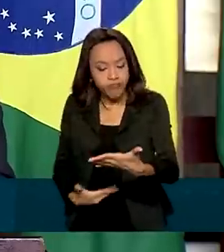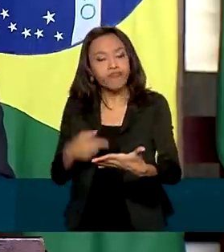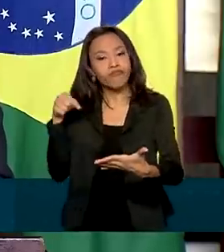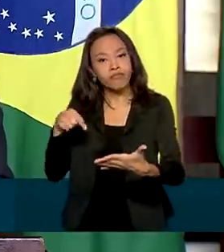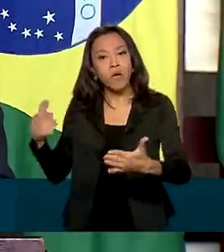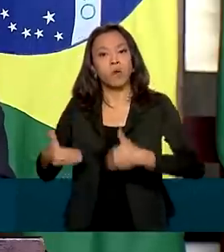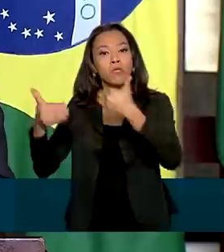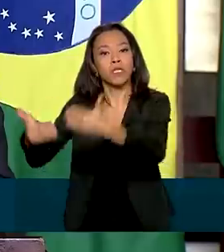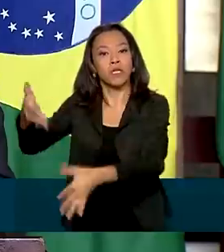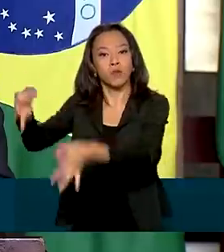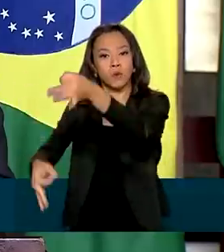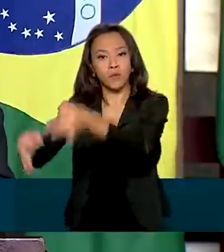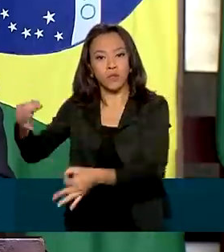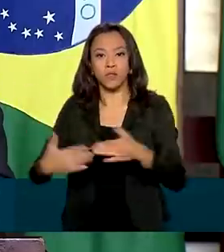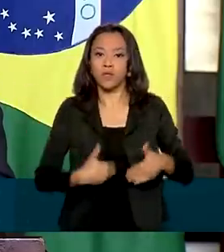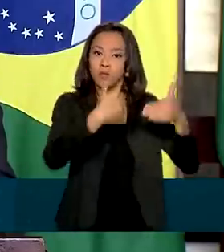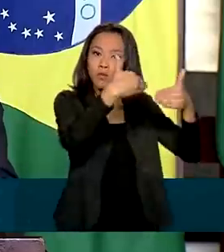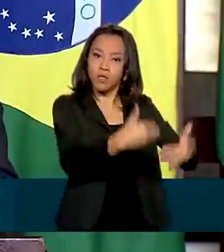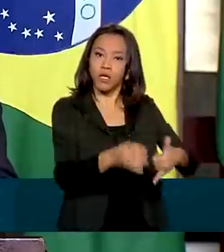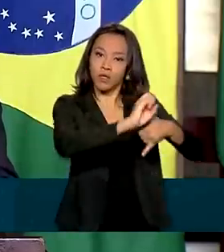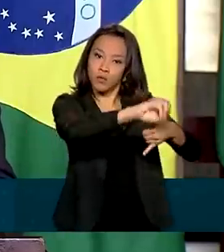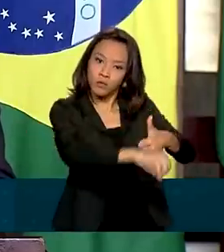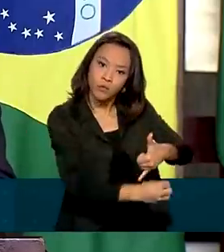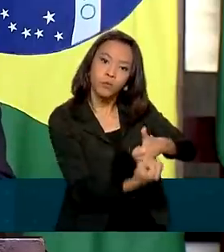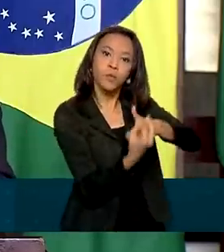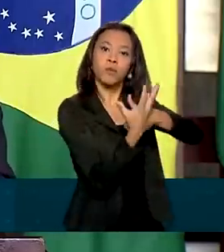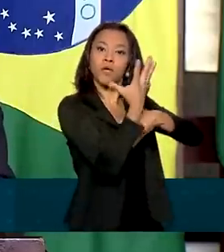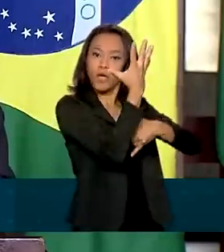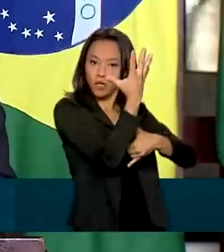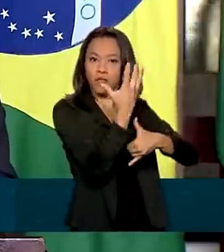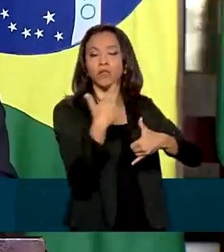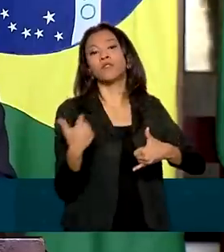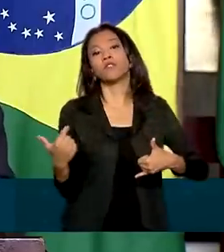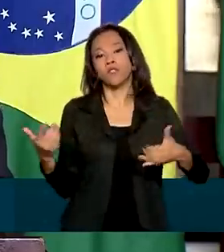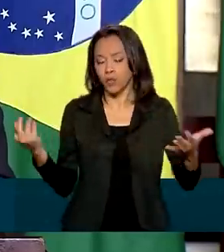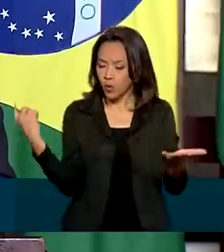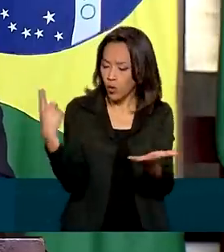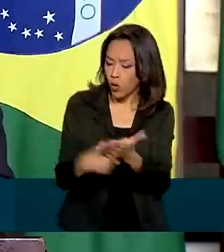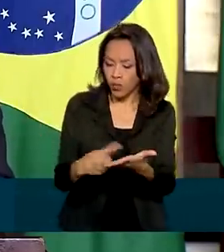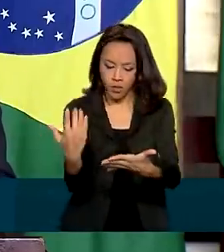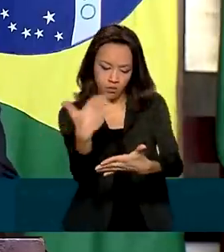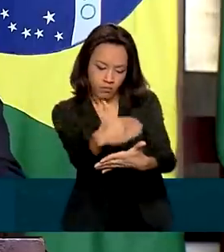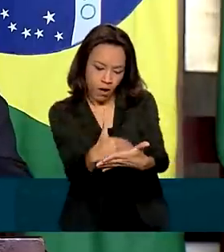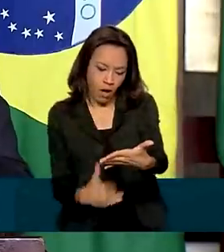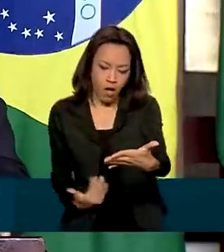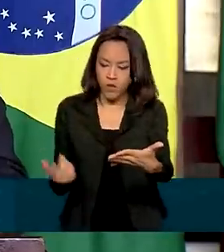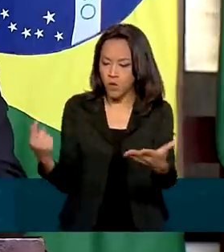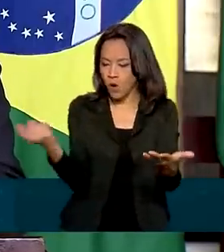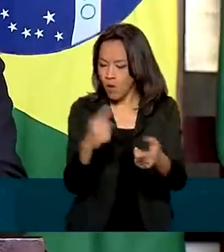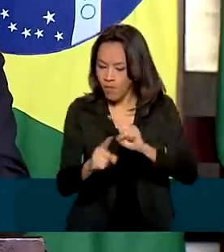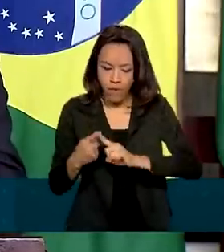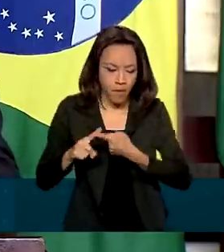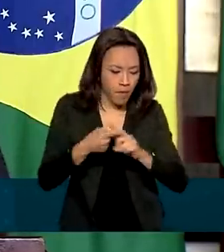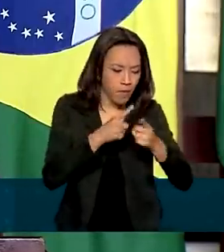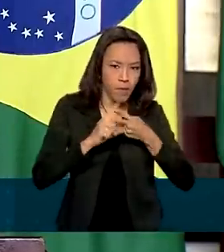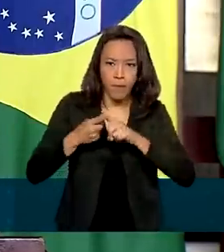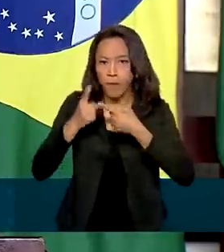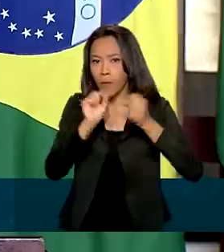Ministério da Justiça e o Ministério do Meio Ambiente, para ações das agências fiscalizadoras com